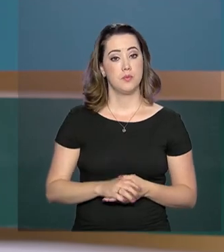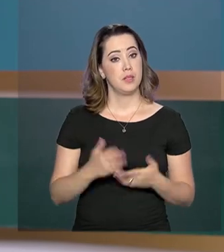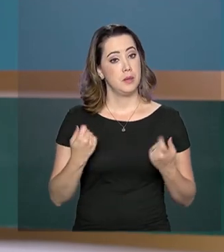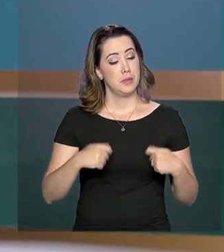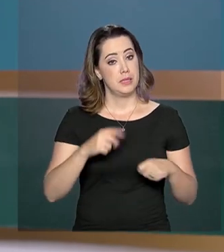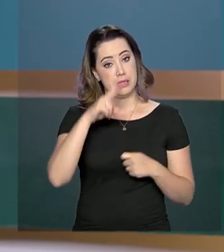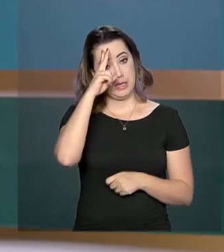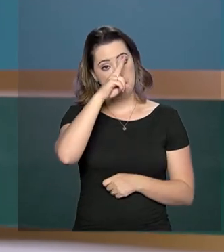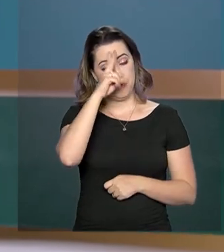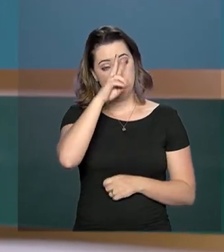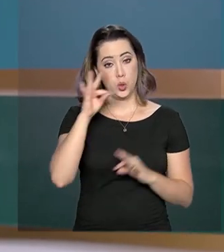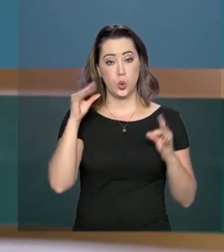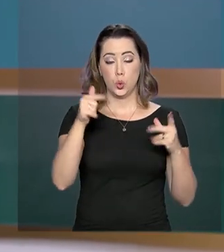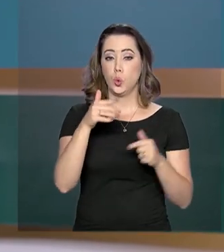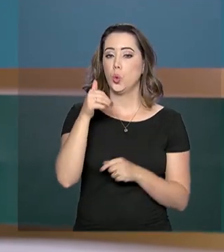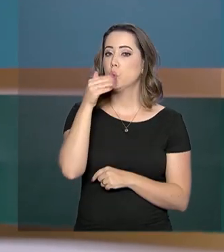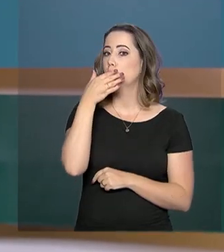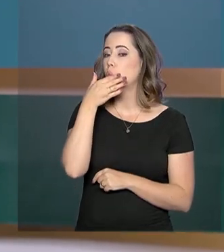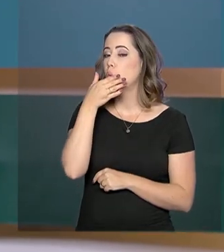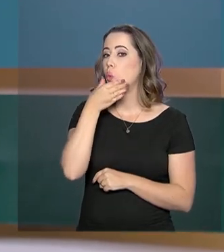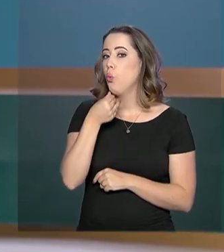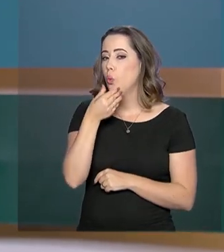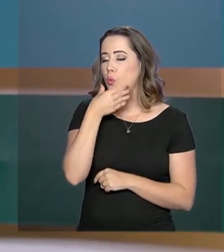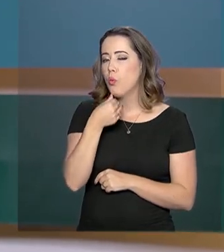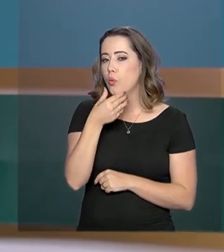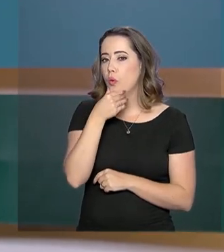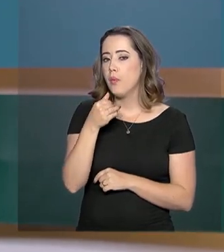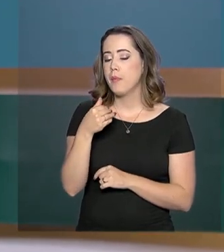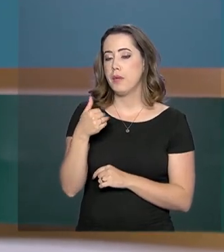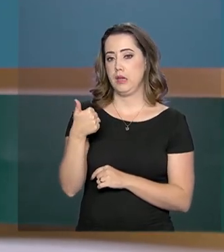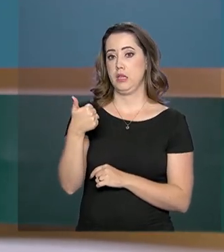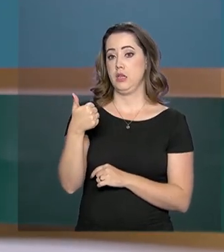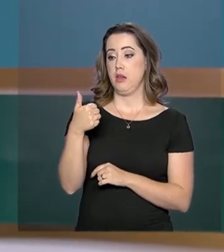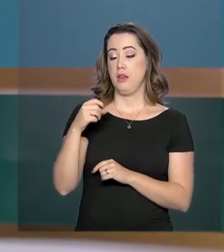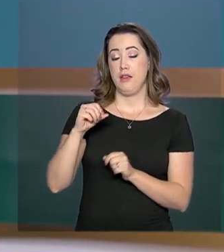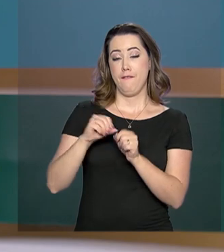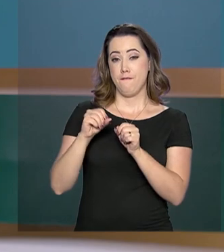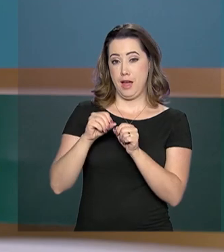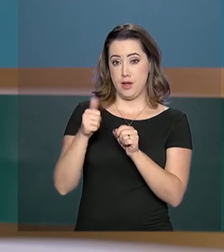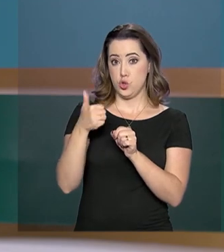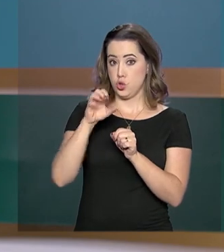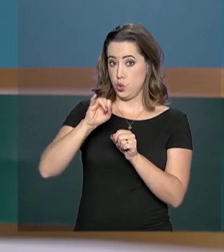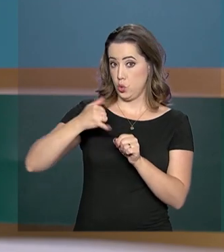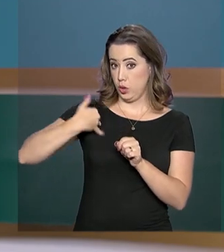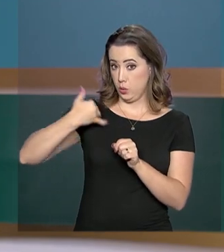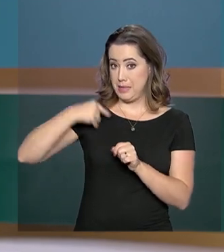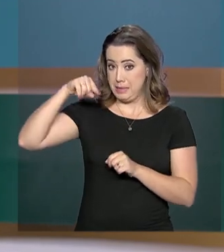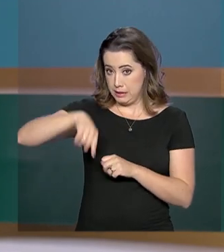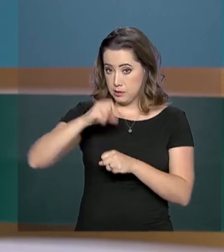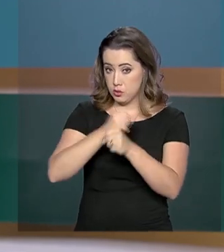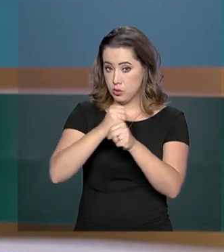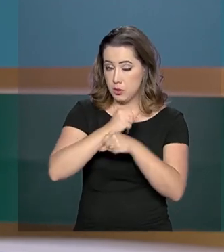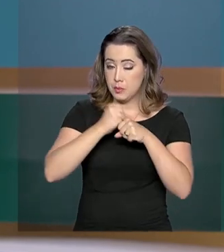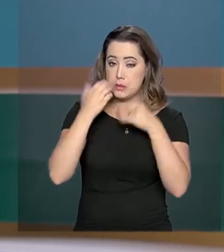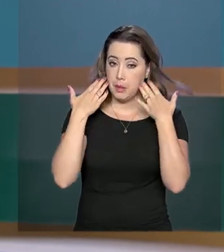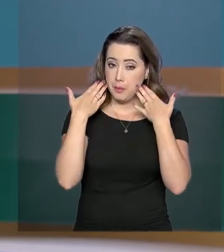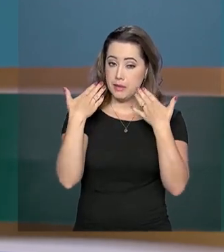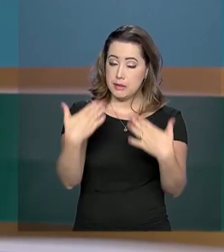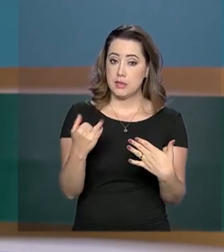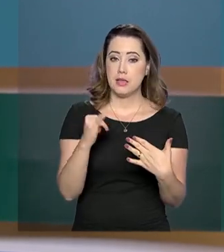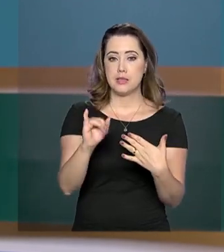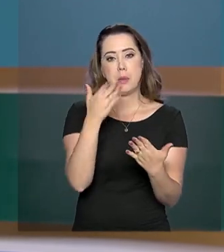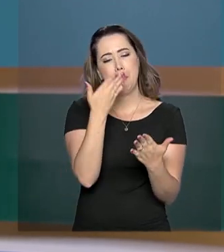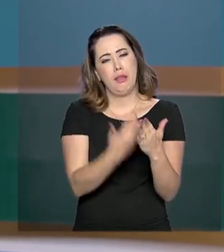lembrar que todo jovem do sexo masculino que completa 18 anos em 2019 deve se apresentar. Quem perder o